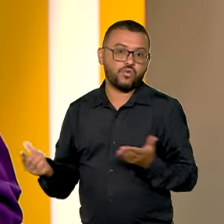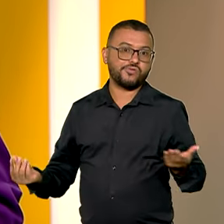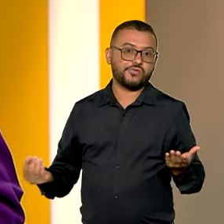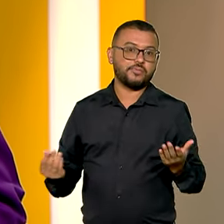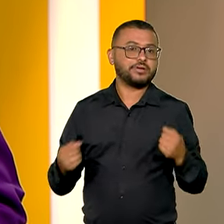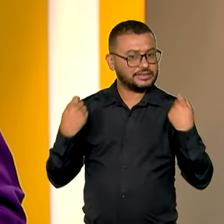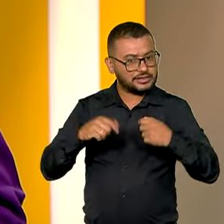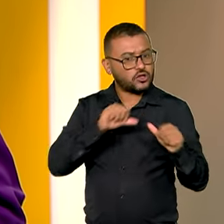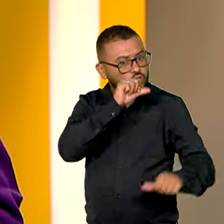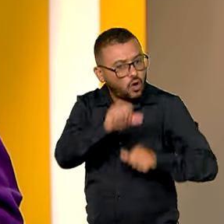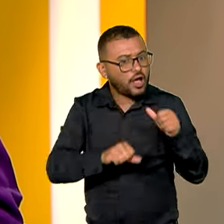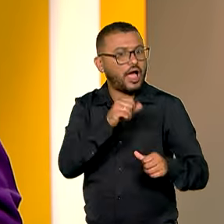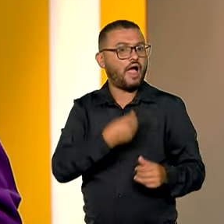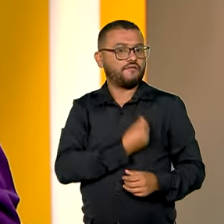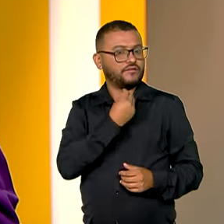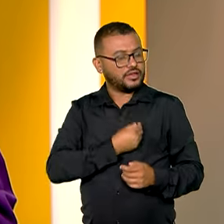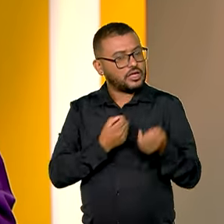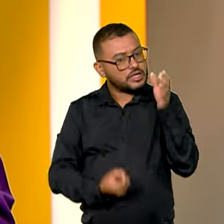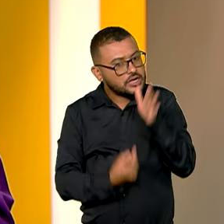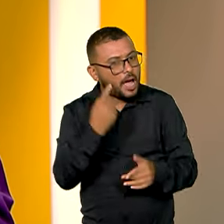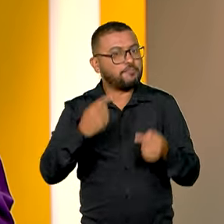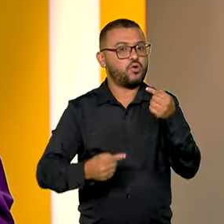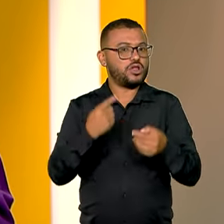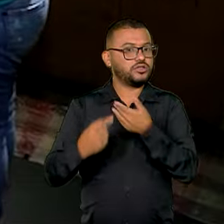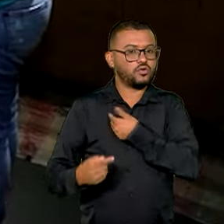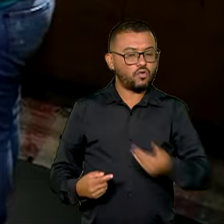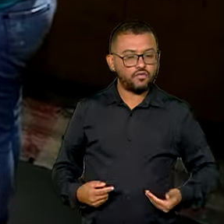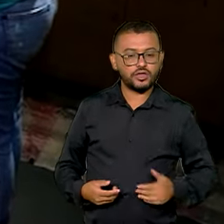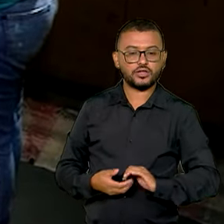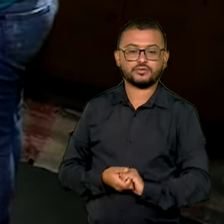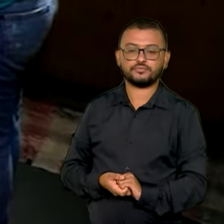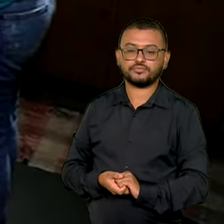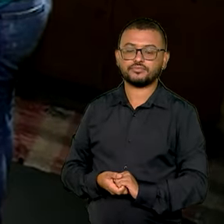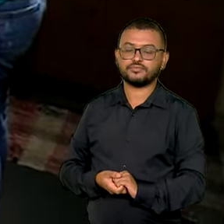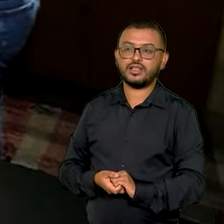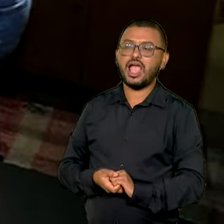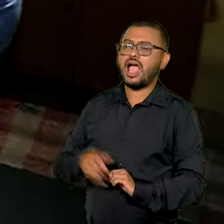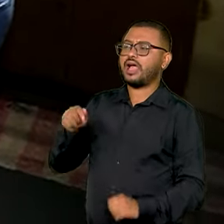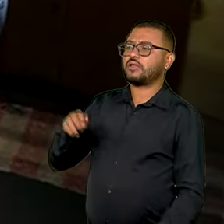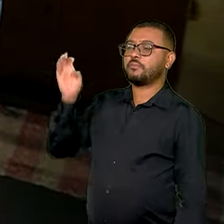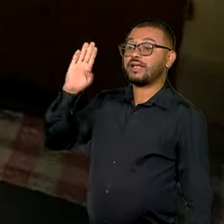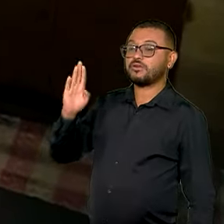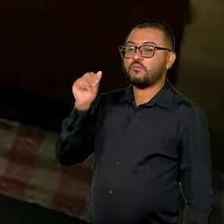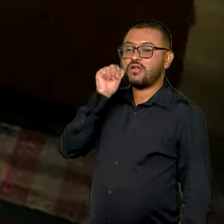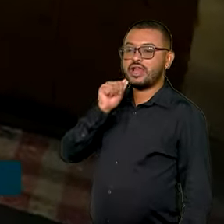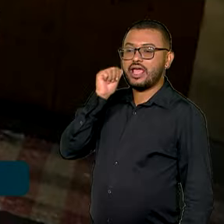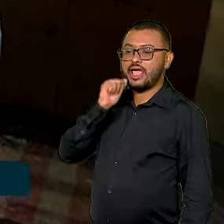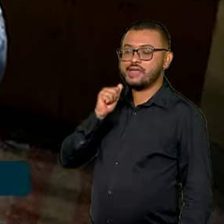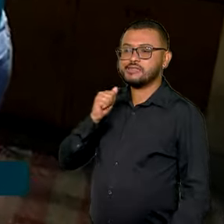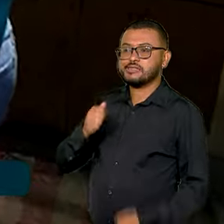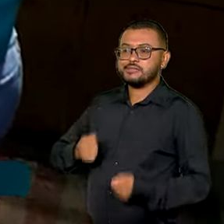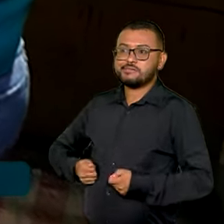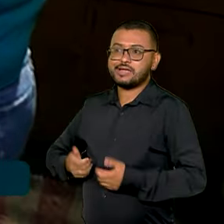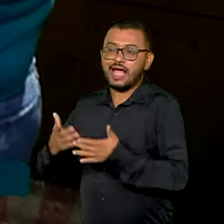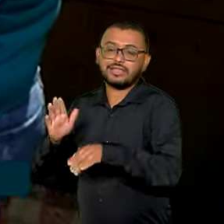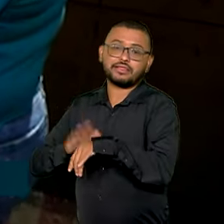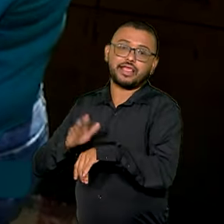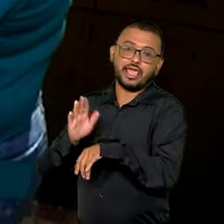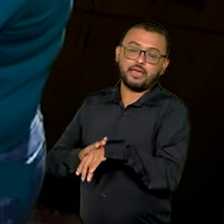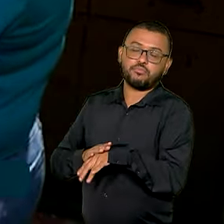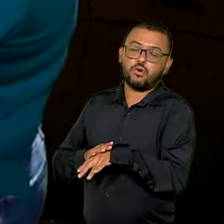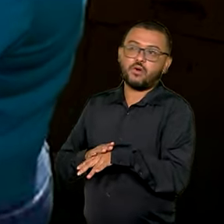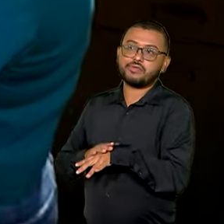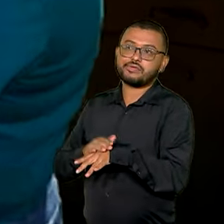mudar por meio de políticas públicas. No Brasil, as mulheres gastam o dobro do tempo